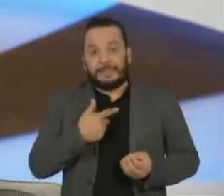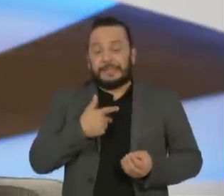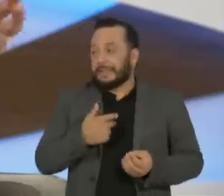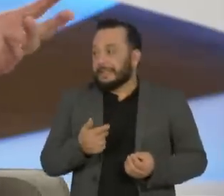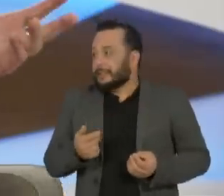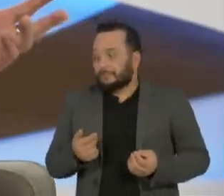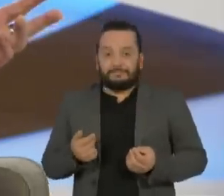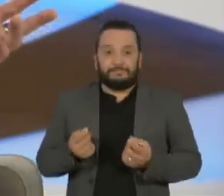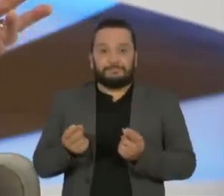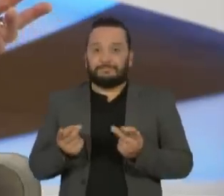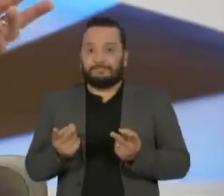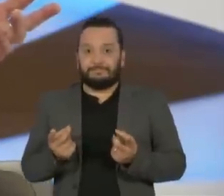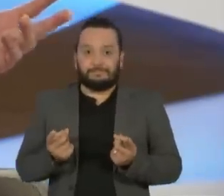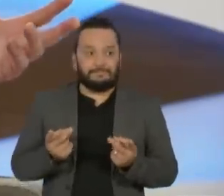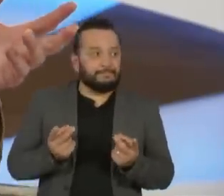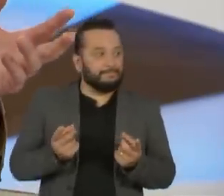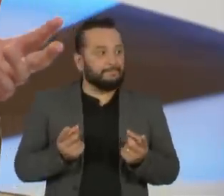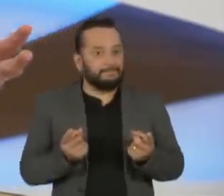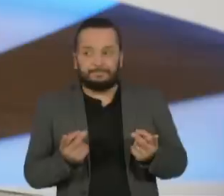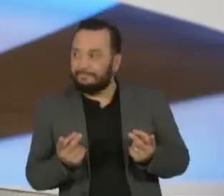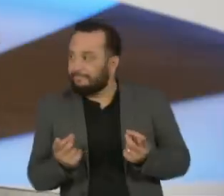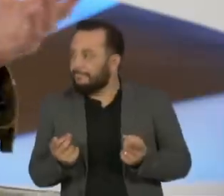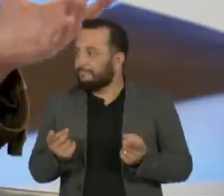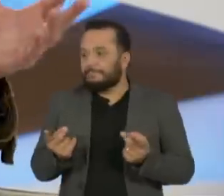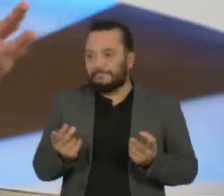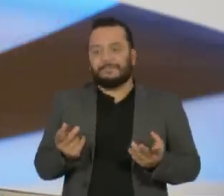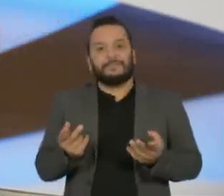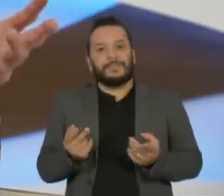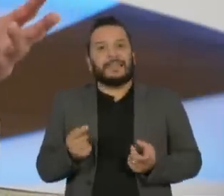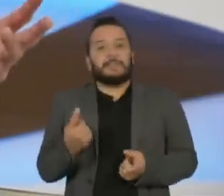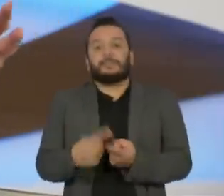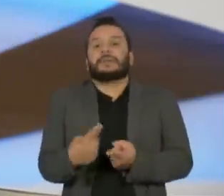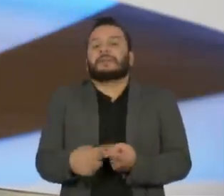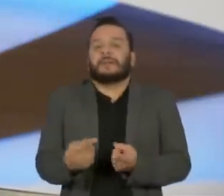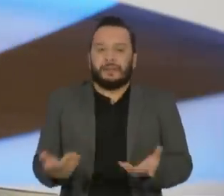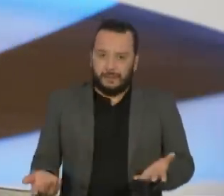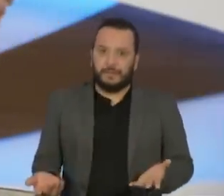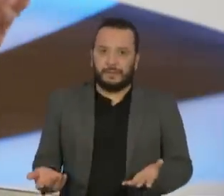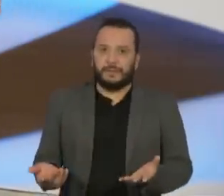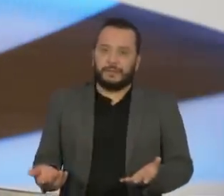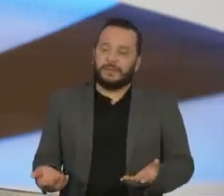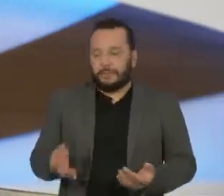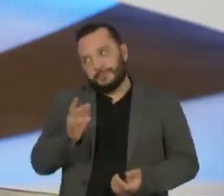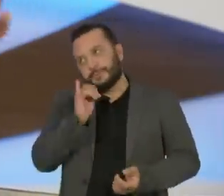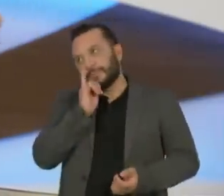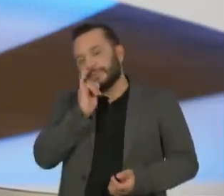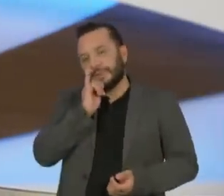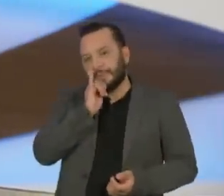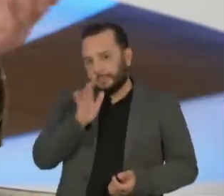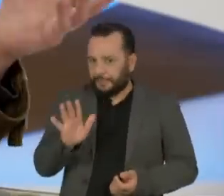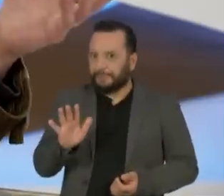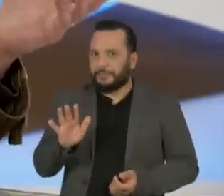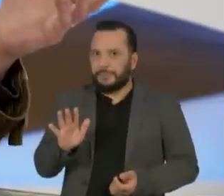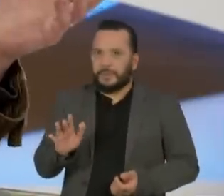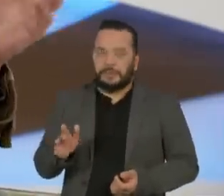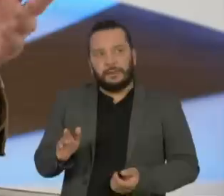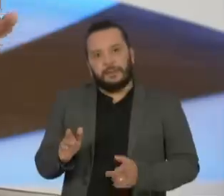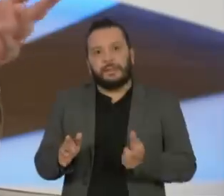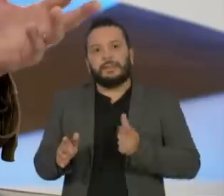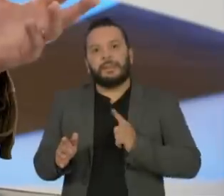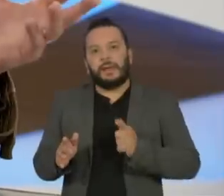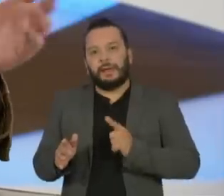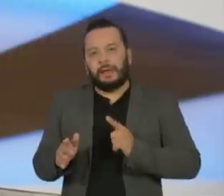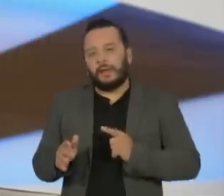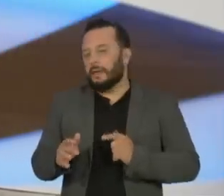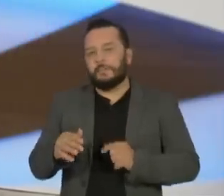né? Na banguela, porque os insumos, por mais que a gente tenha, eu tenho pelo menos umas cento e